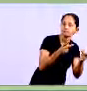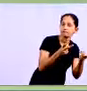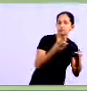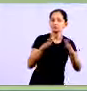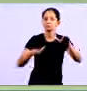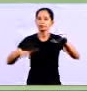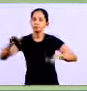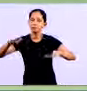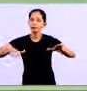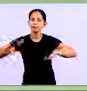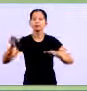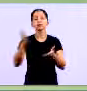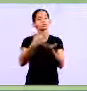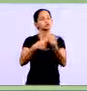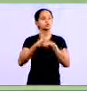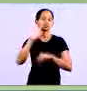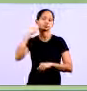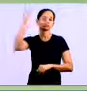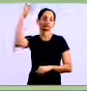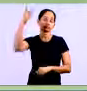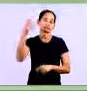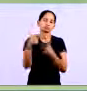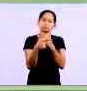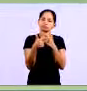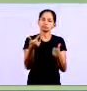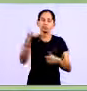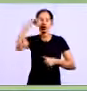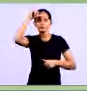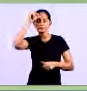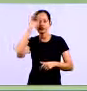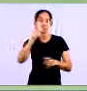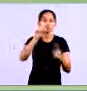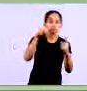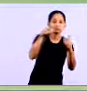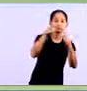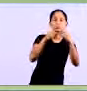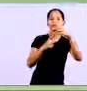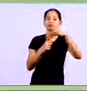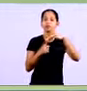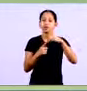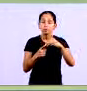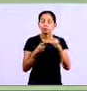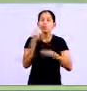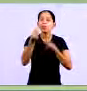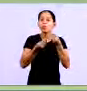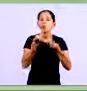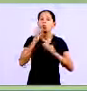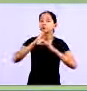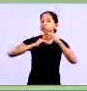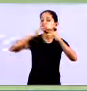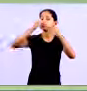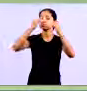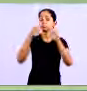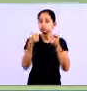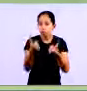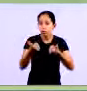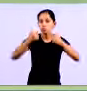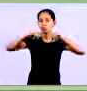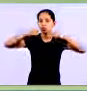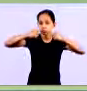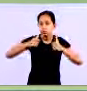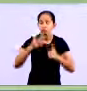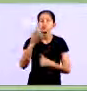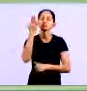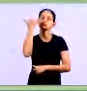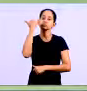De alimentar os tomadores de decisão Com informações e métricas Dos andamentos das metas e objetivos Ou seja É